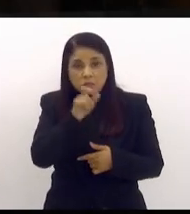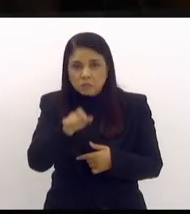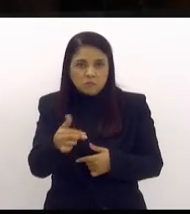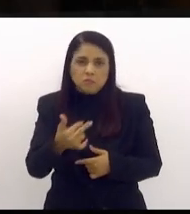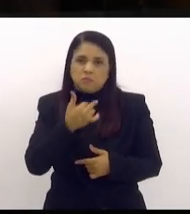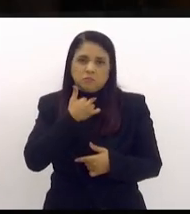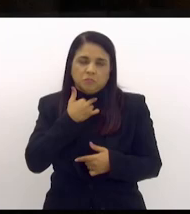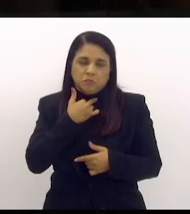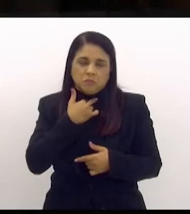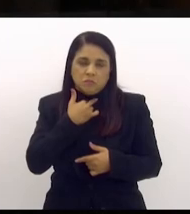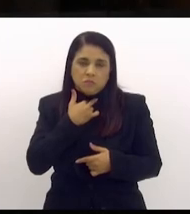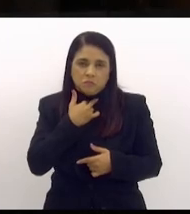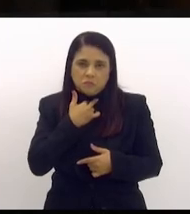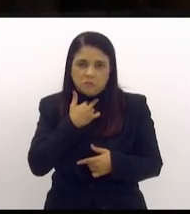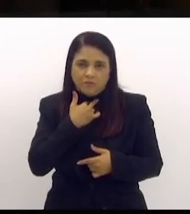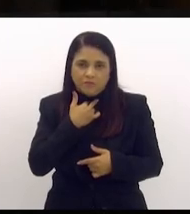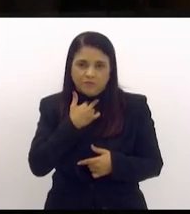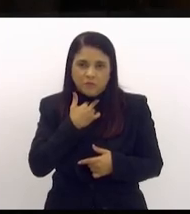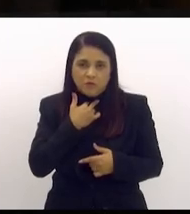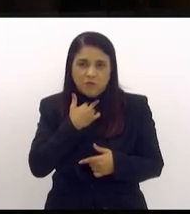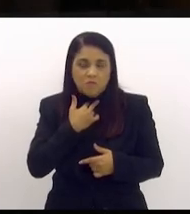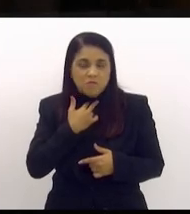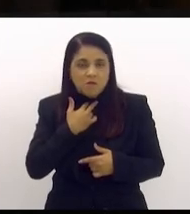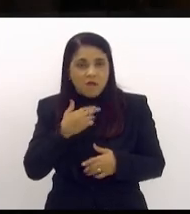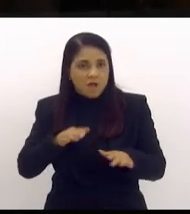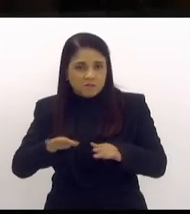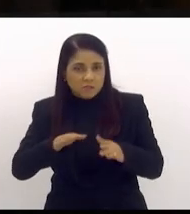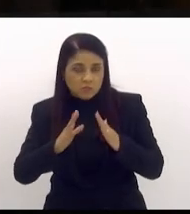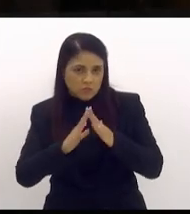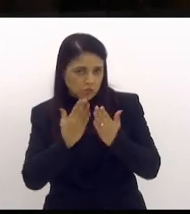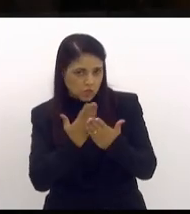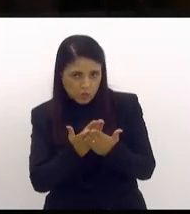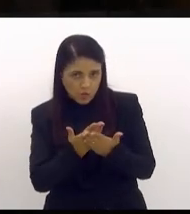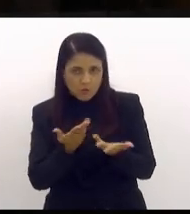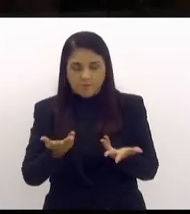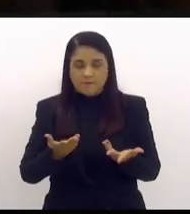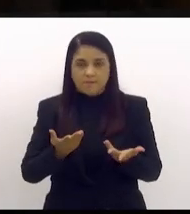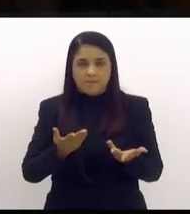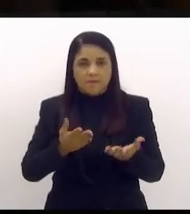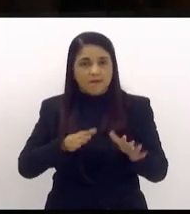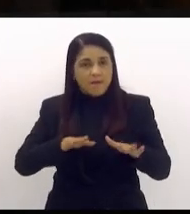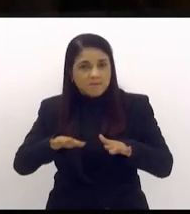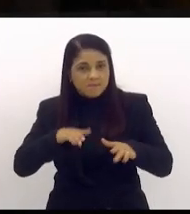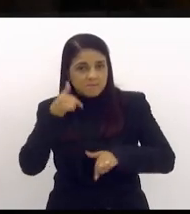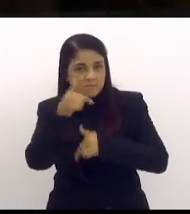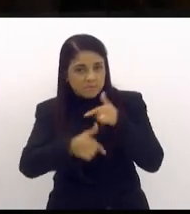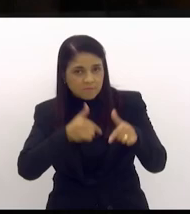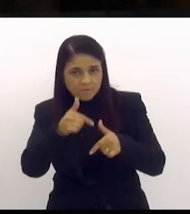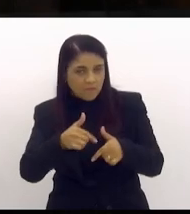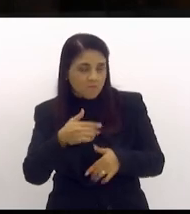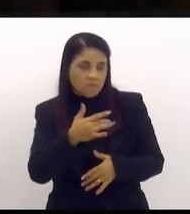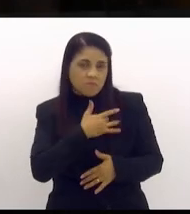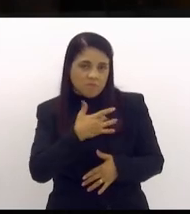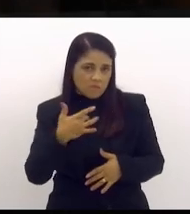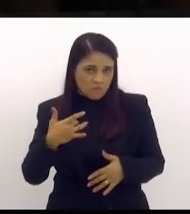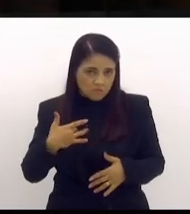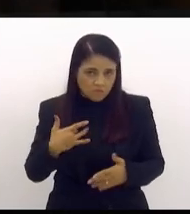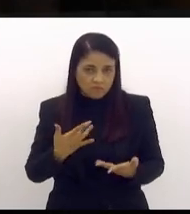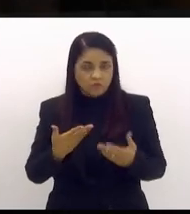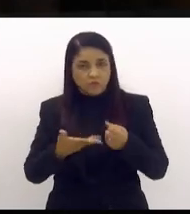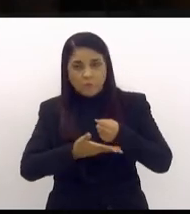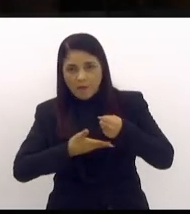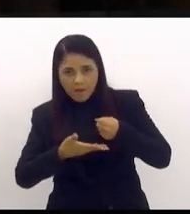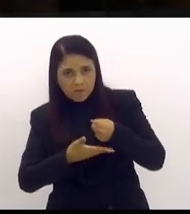puderam ter acesso à escola, não puderam ter acesso a serviços de saúde básica,